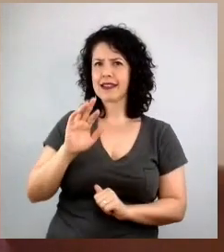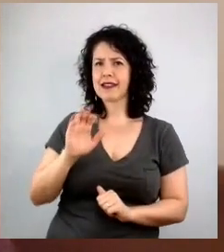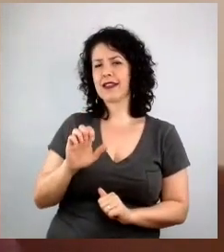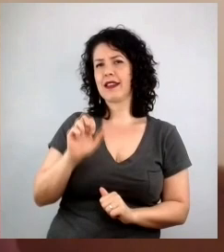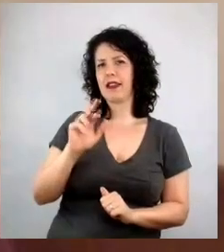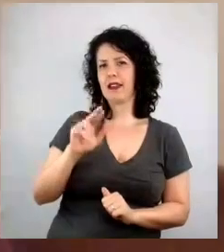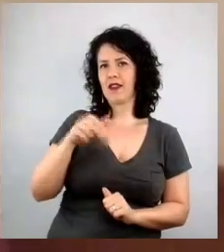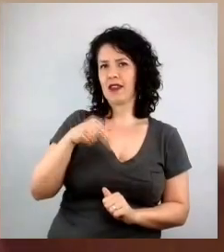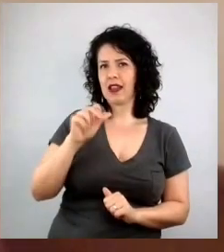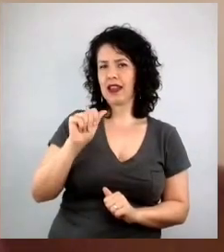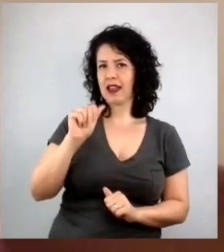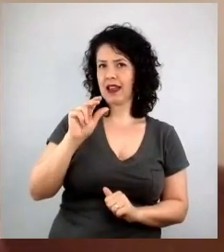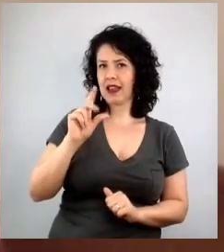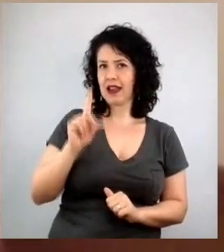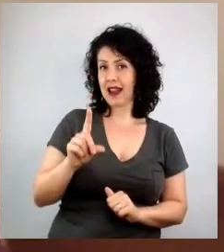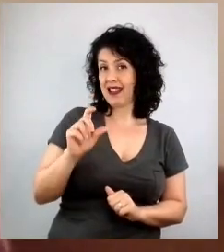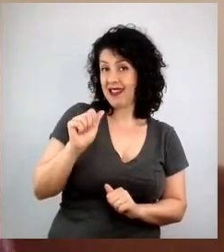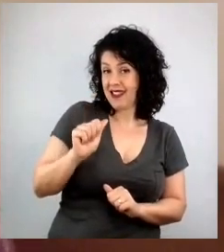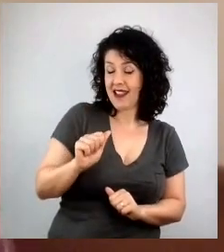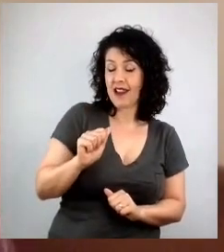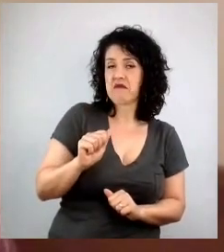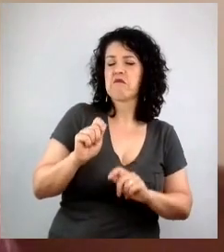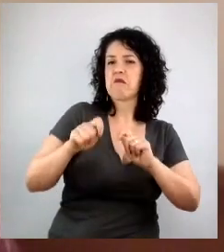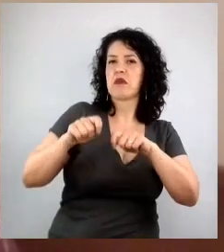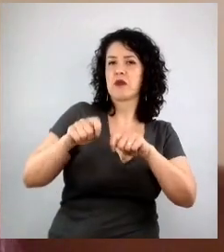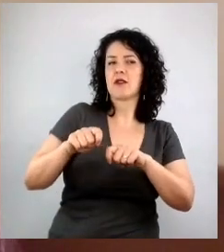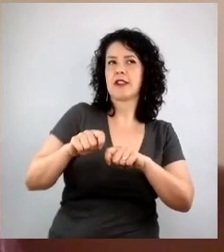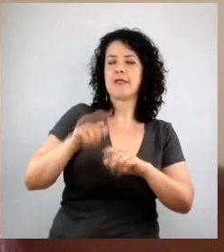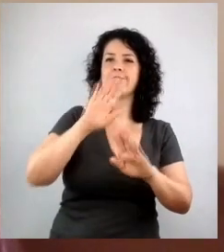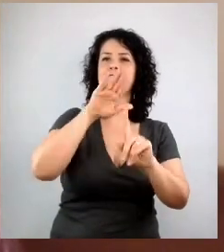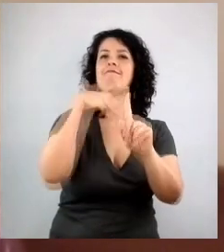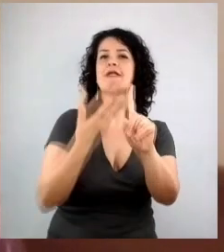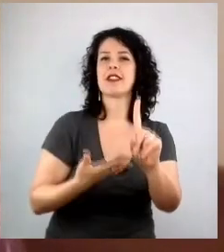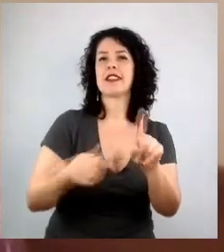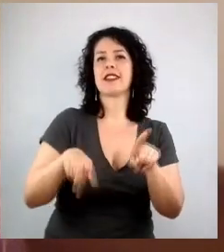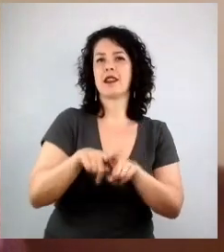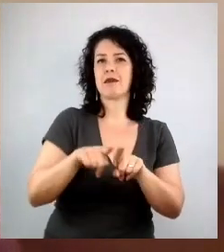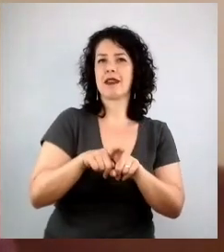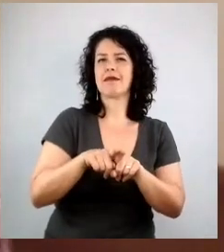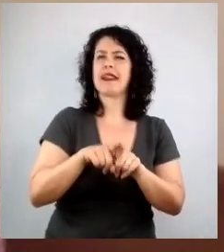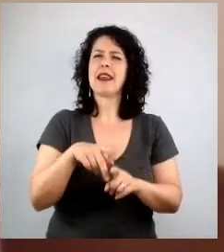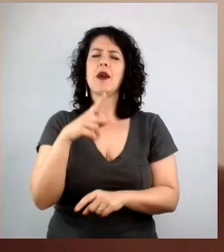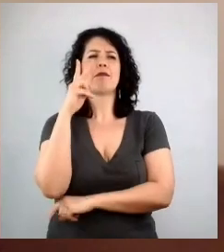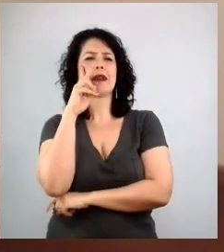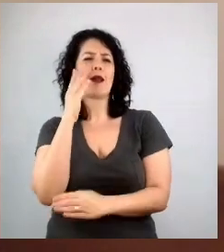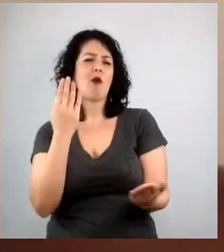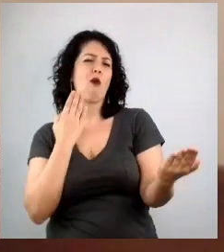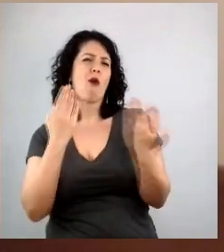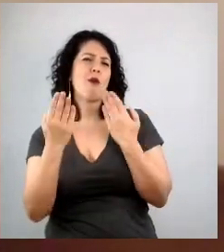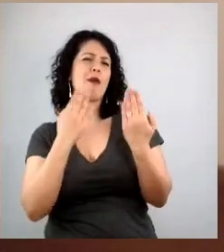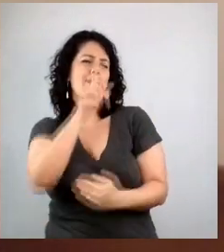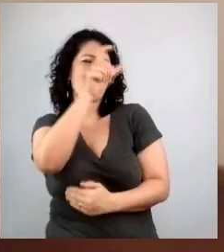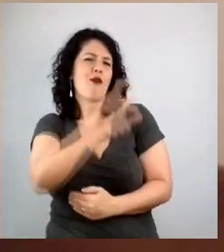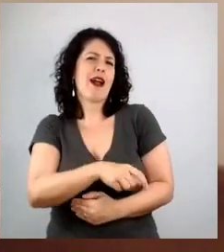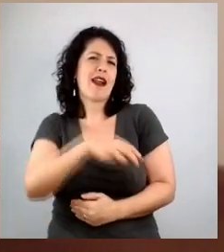E quando eu vejo tudo isso que a Marina fez, essas escolhas, a ideia de propósito, eu vejo que o mundo hoje está mais pronto para isso tudo que a